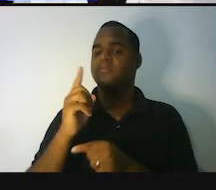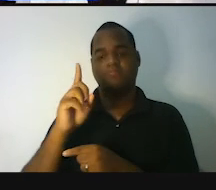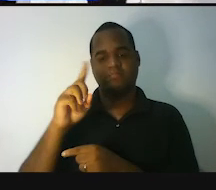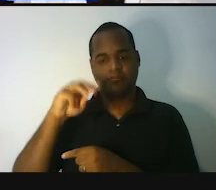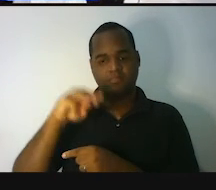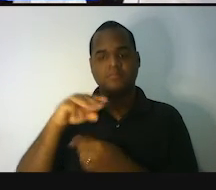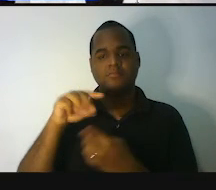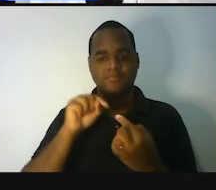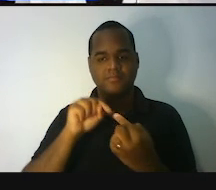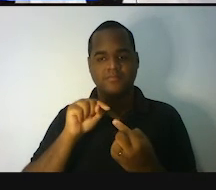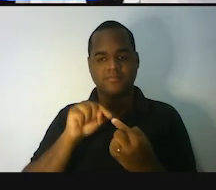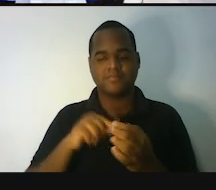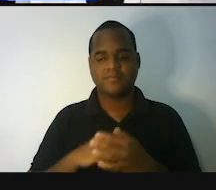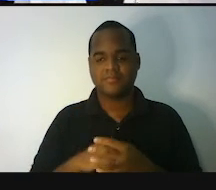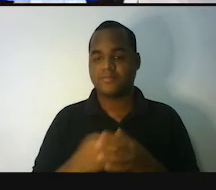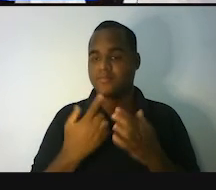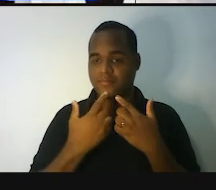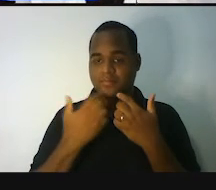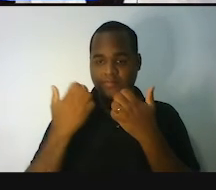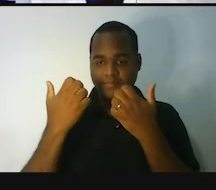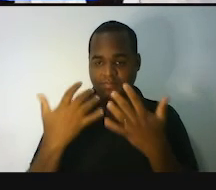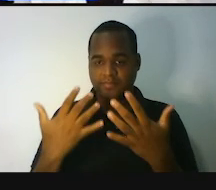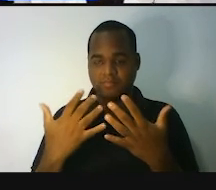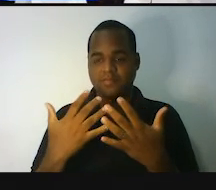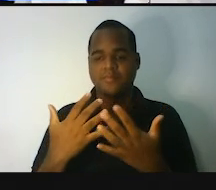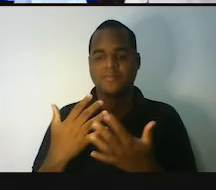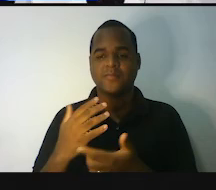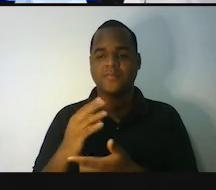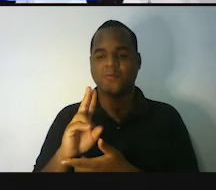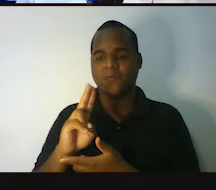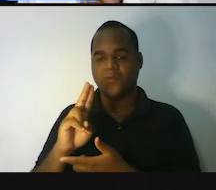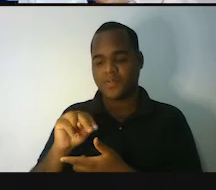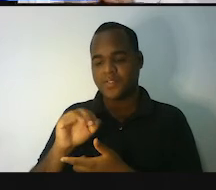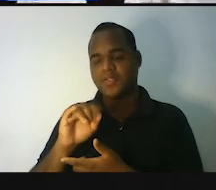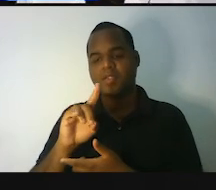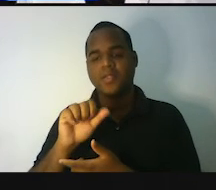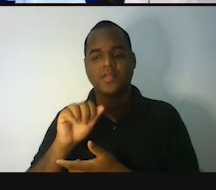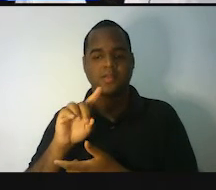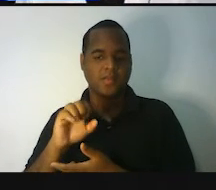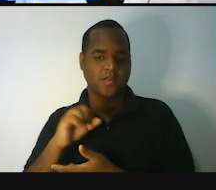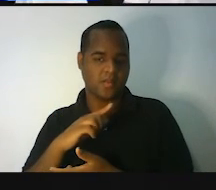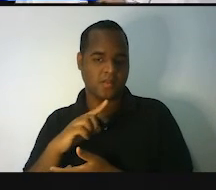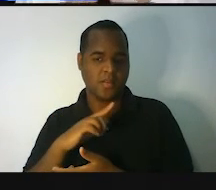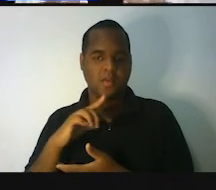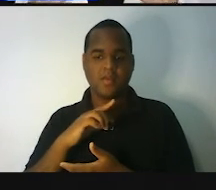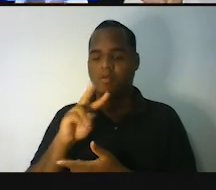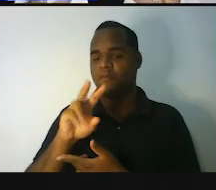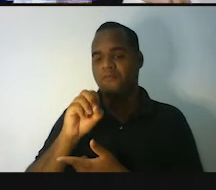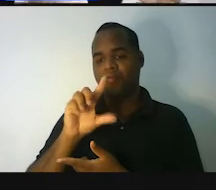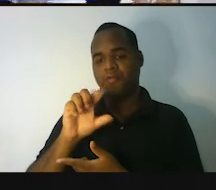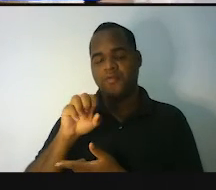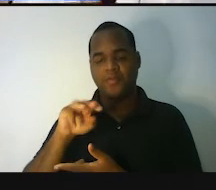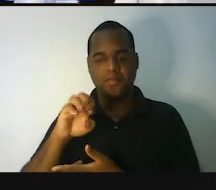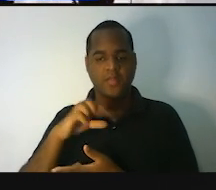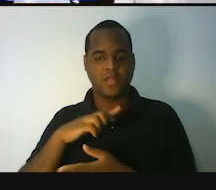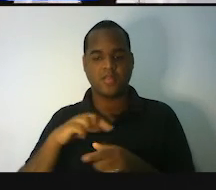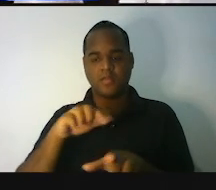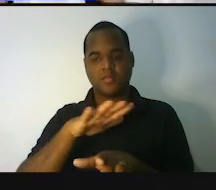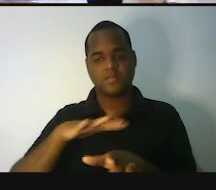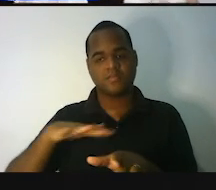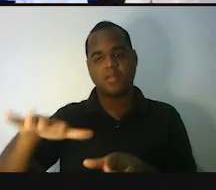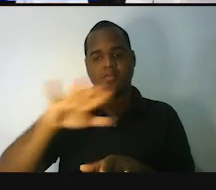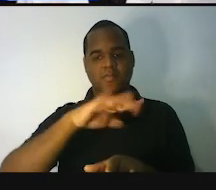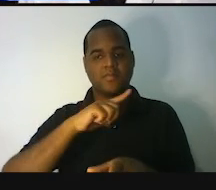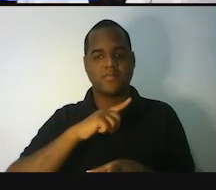um metro. E aí eu já digo pra você, ó, que as unidades de volume, isso que a gente, ó, ocupar o